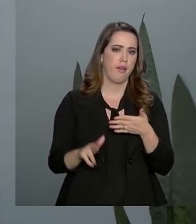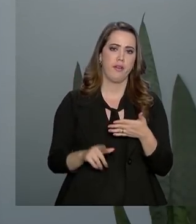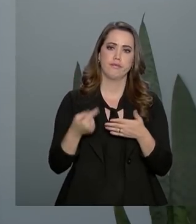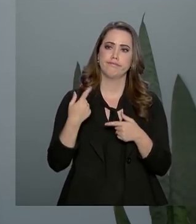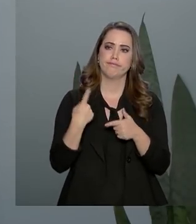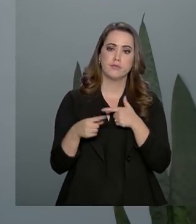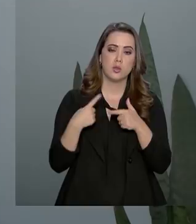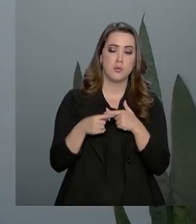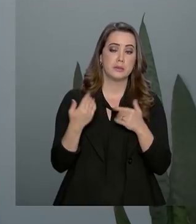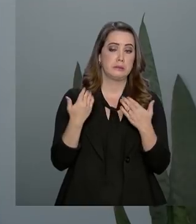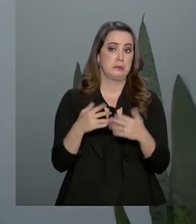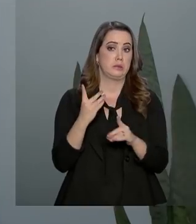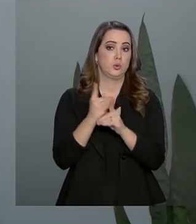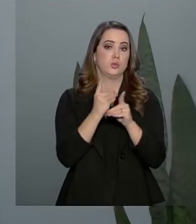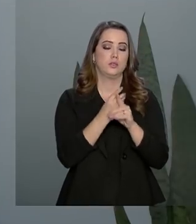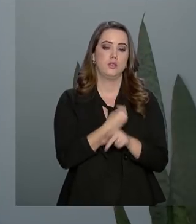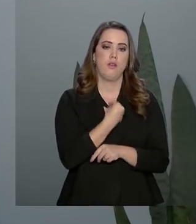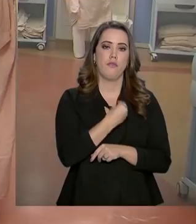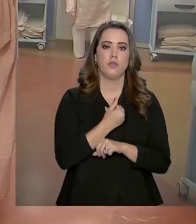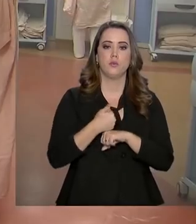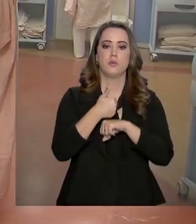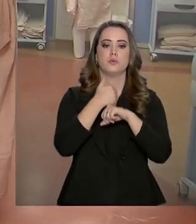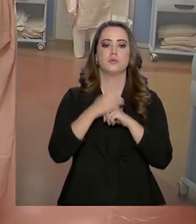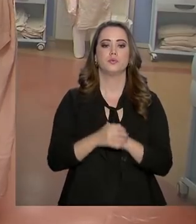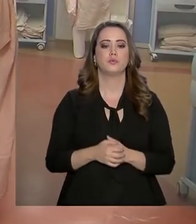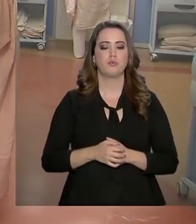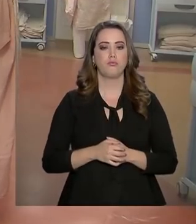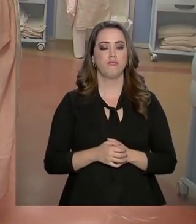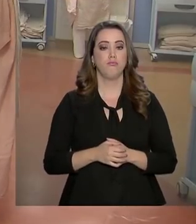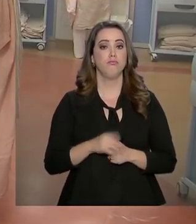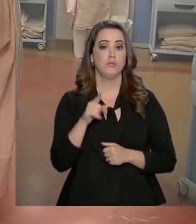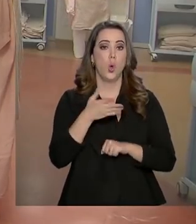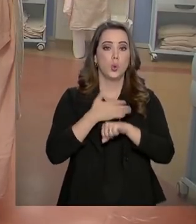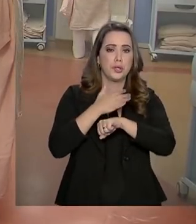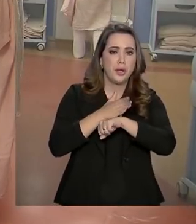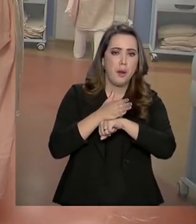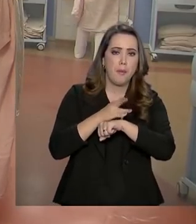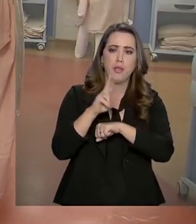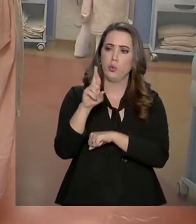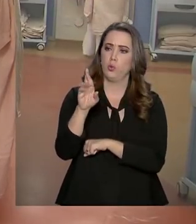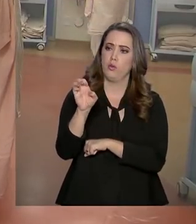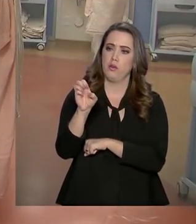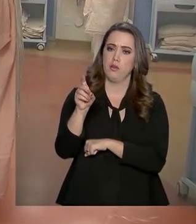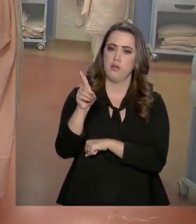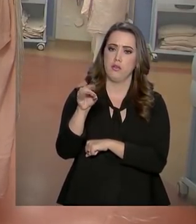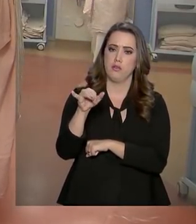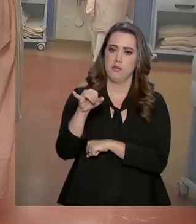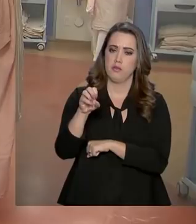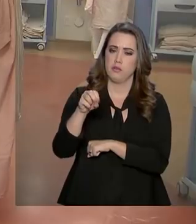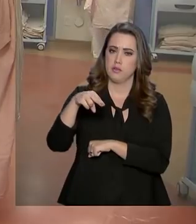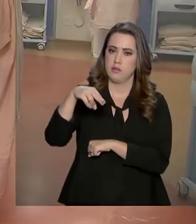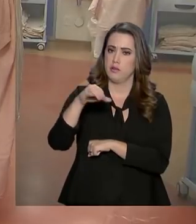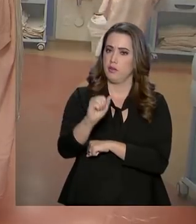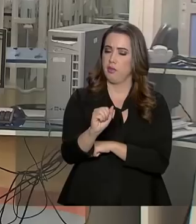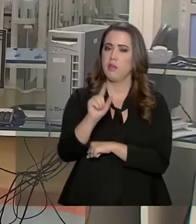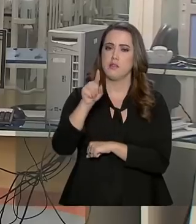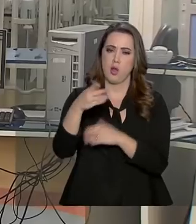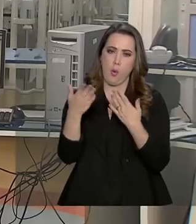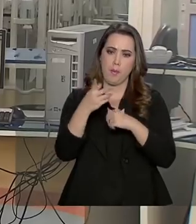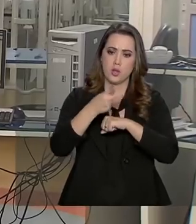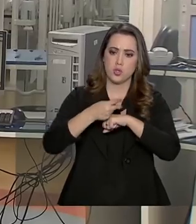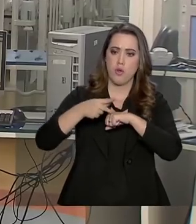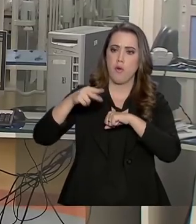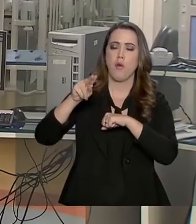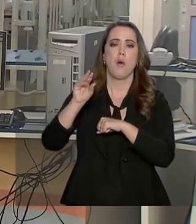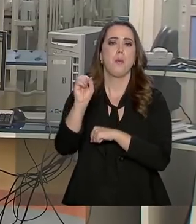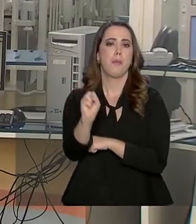situações que ele vai encontrar na vida profissional. A residência é uma pós-graduação, mas este nome só pode ser usado em